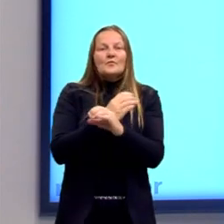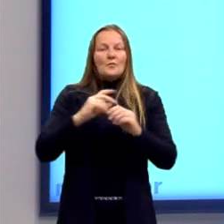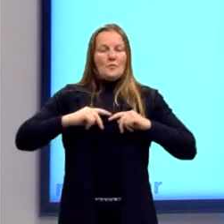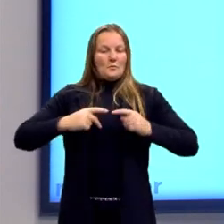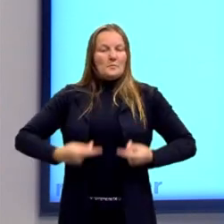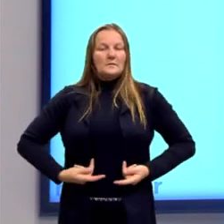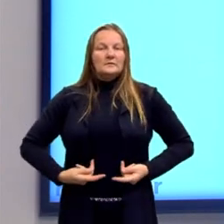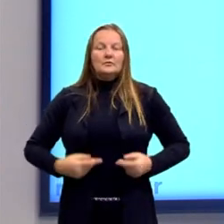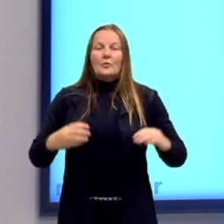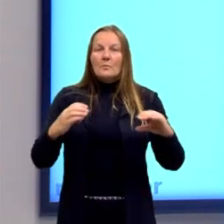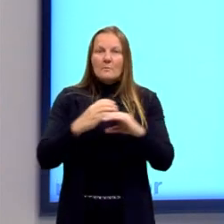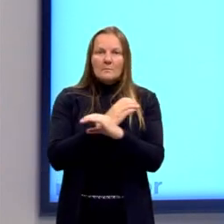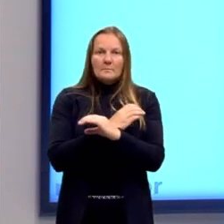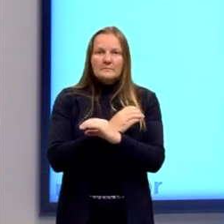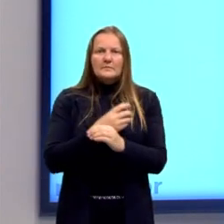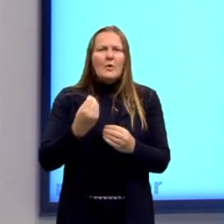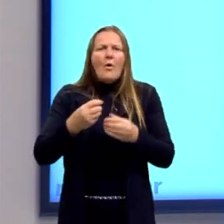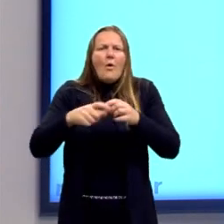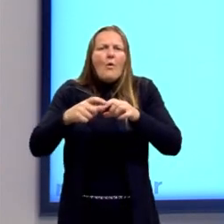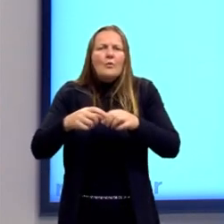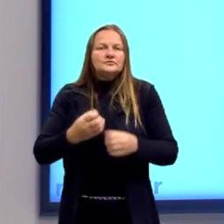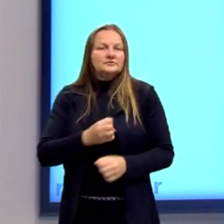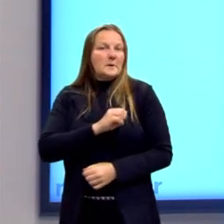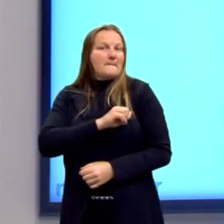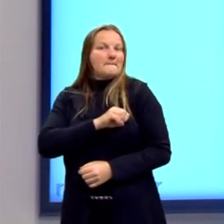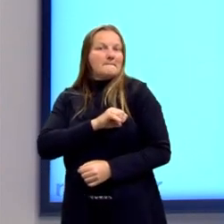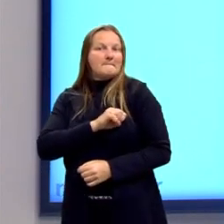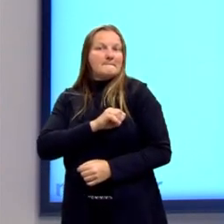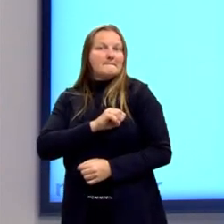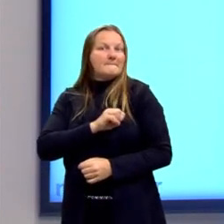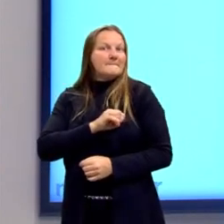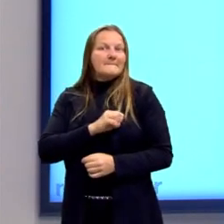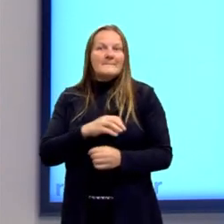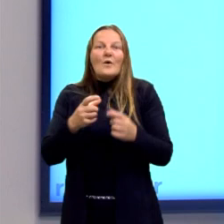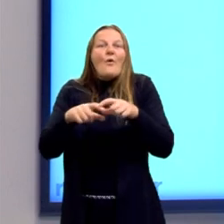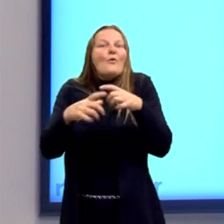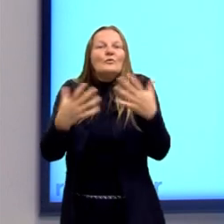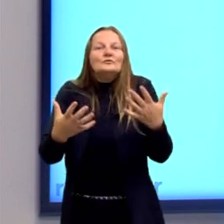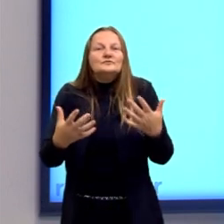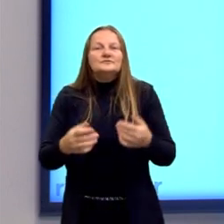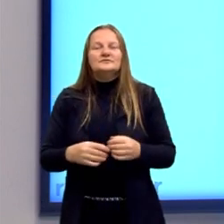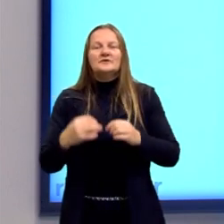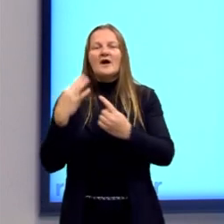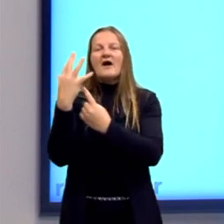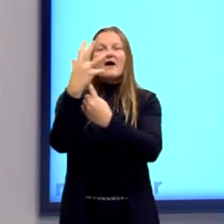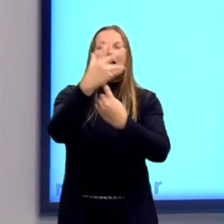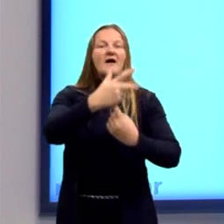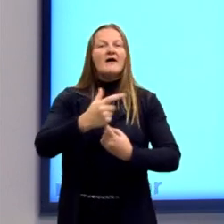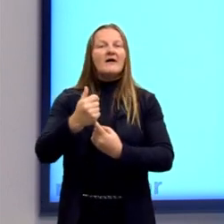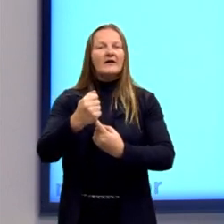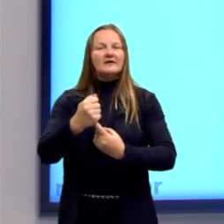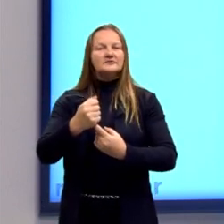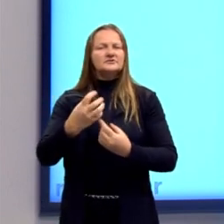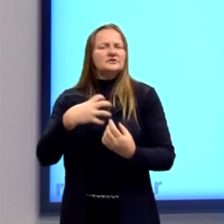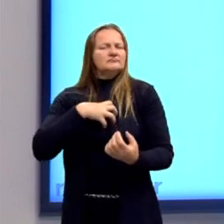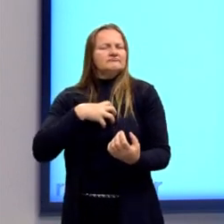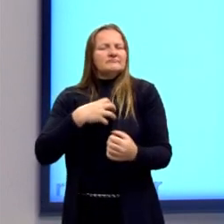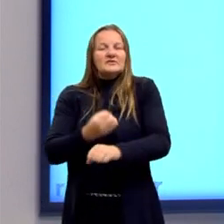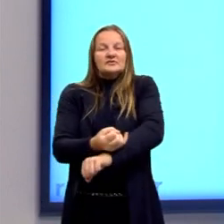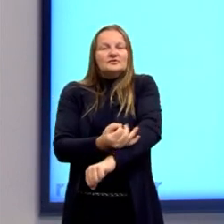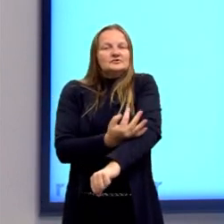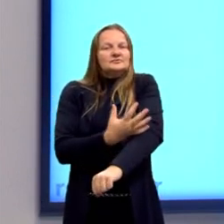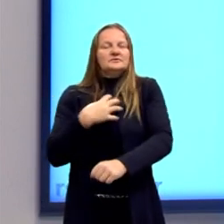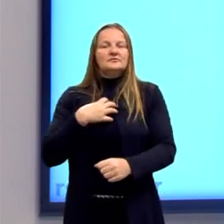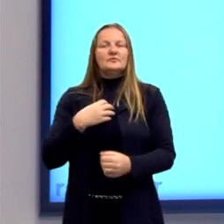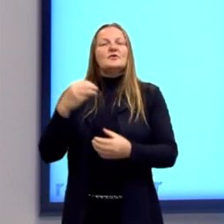como um todo. Onde é que ficavam as paixões? Onde ficaria a arte? Onde ficaria o sentimento? No